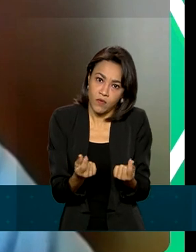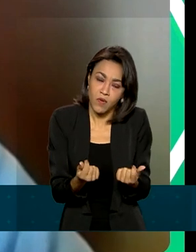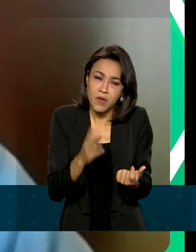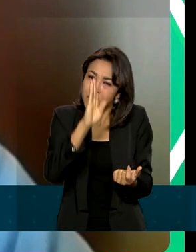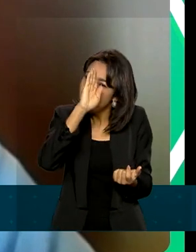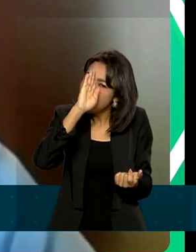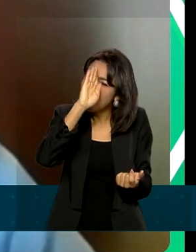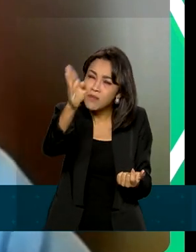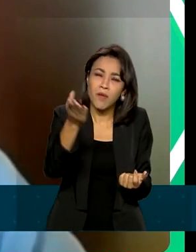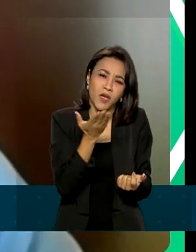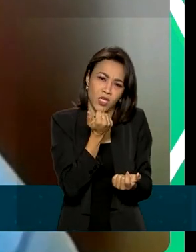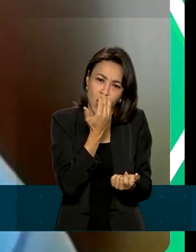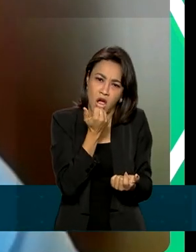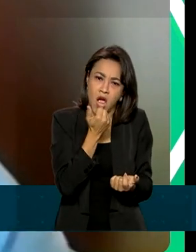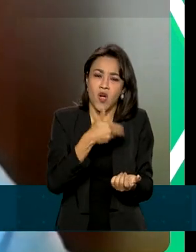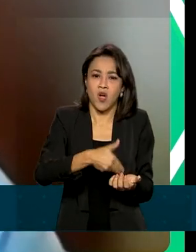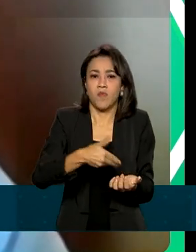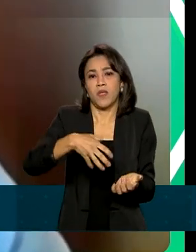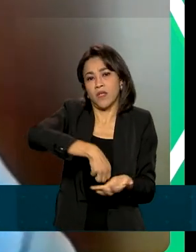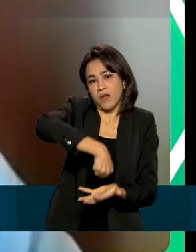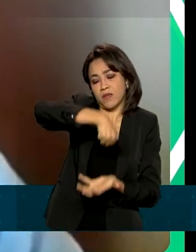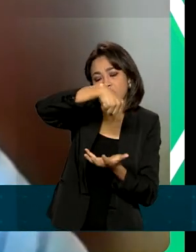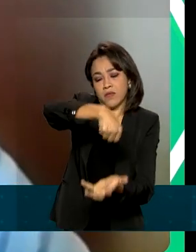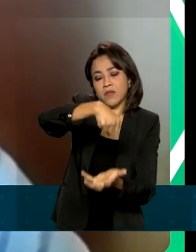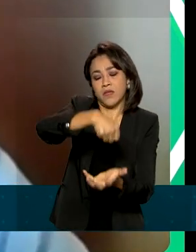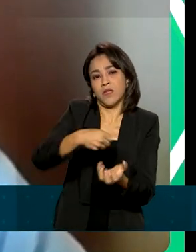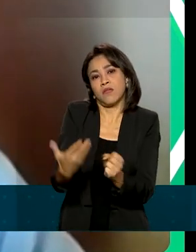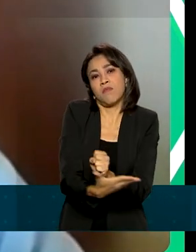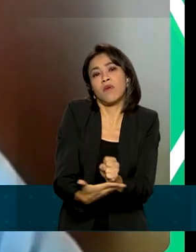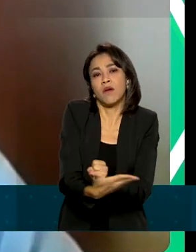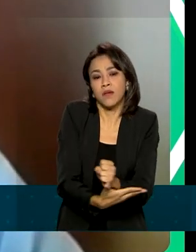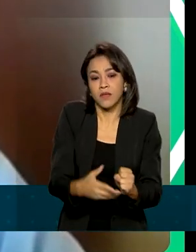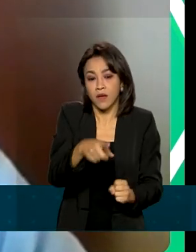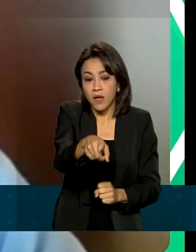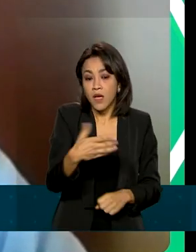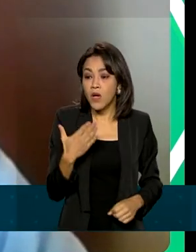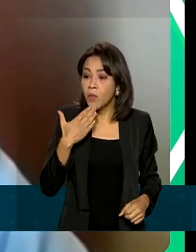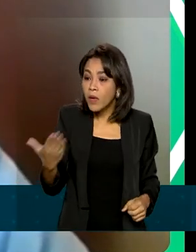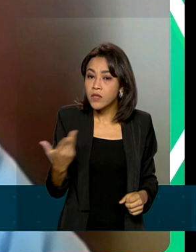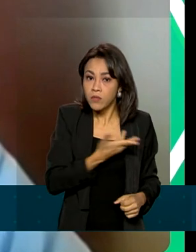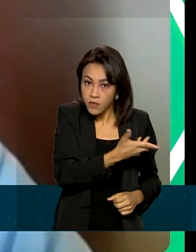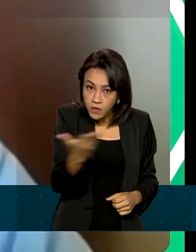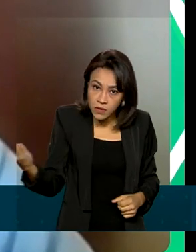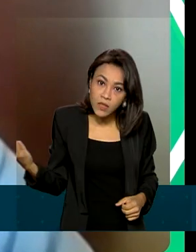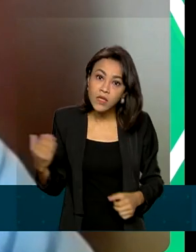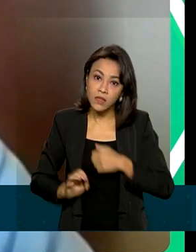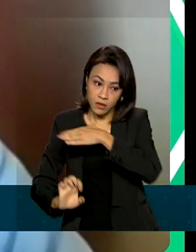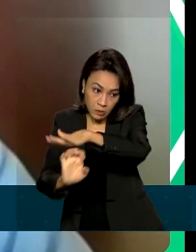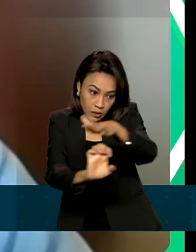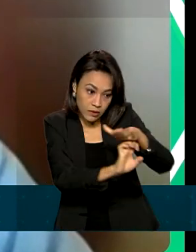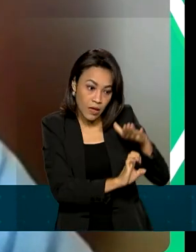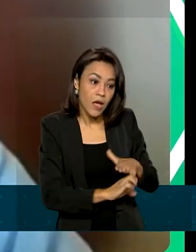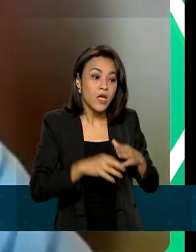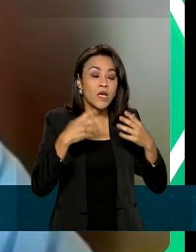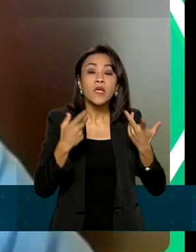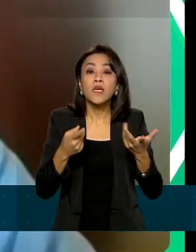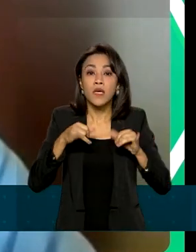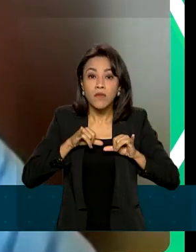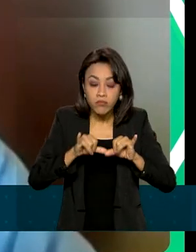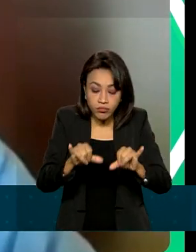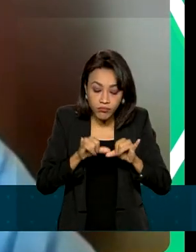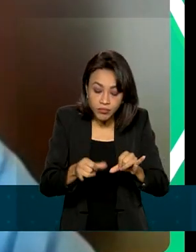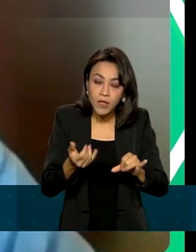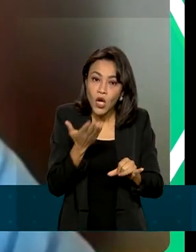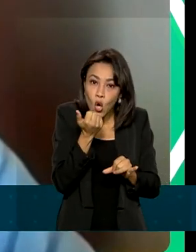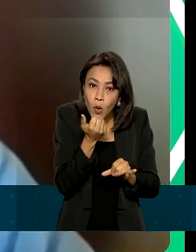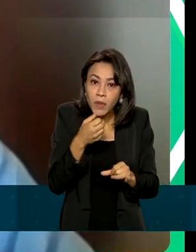produtos da cesta básica. O apelo que eu faço aos senhores, para toda a cadeia produtiva, para que os produtos da cesta básica, cada